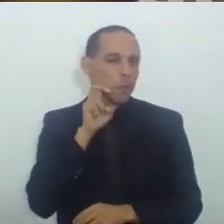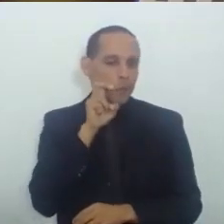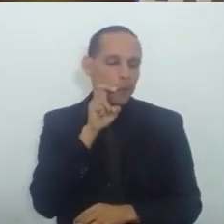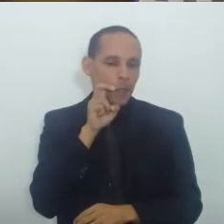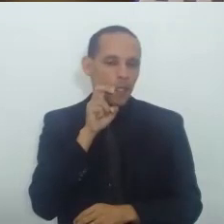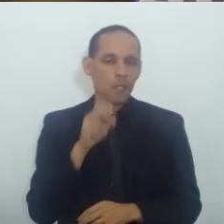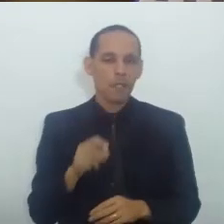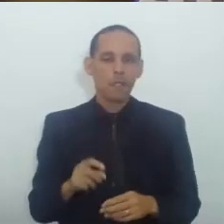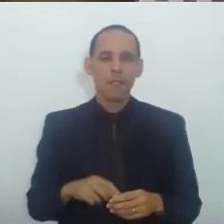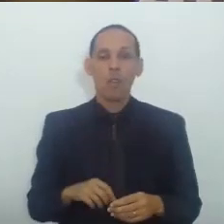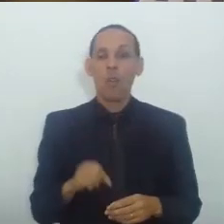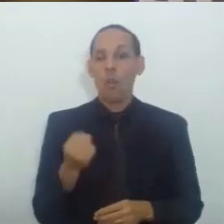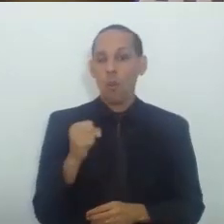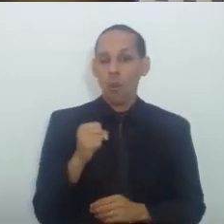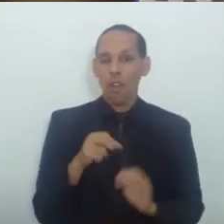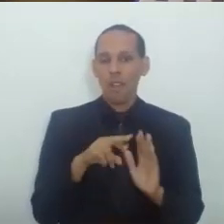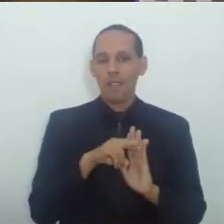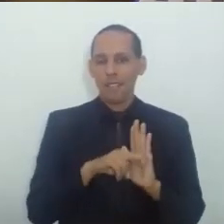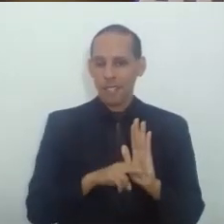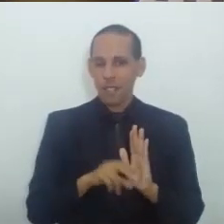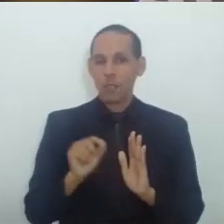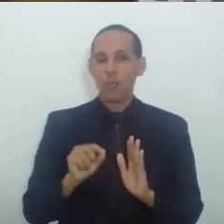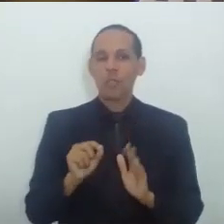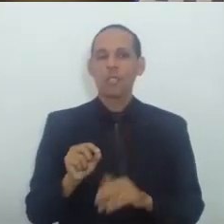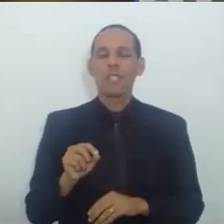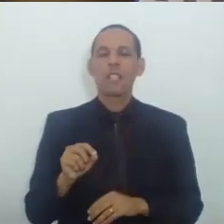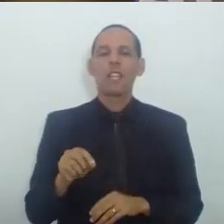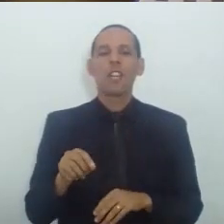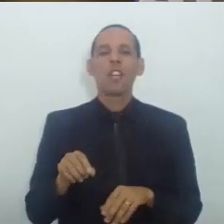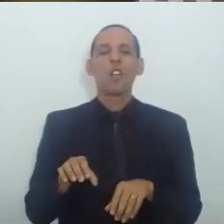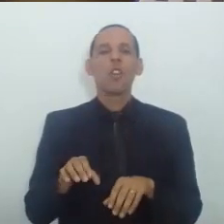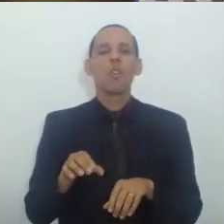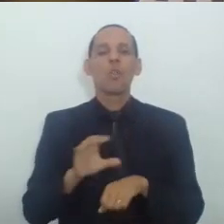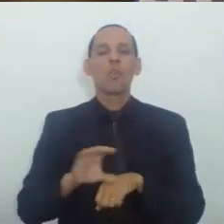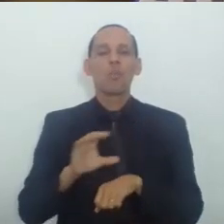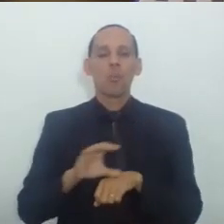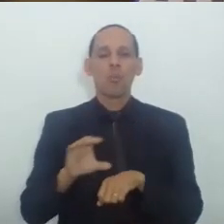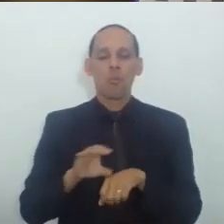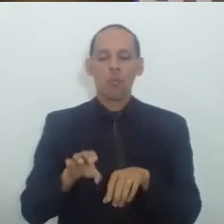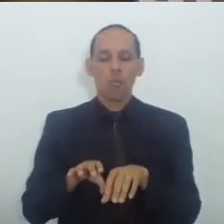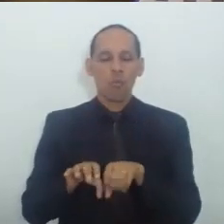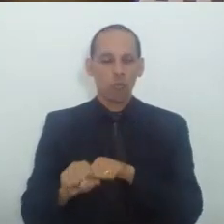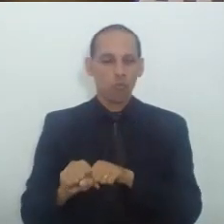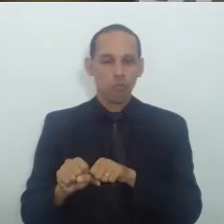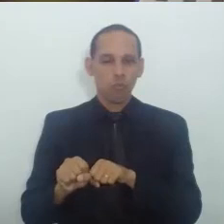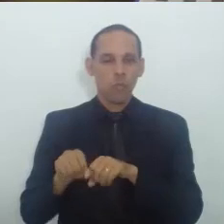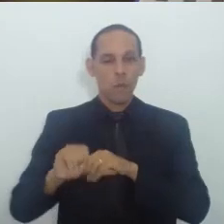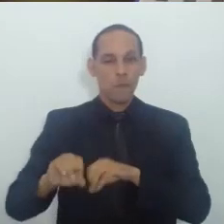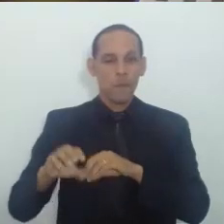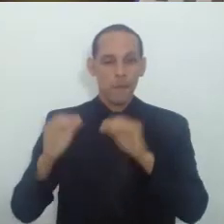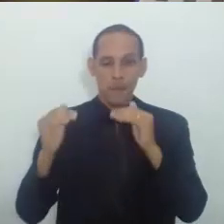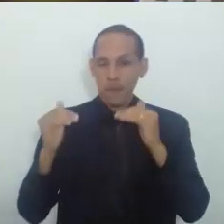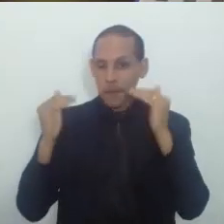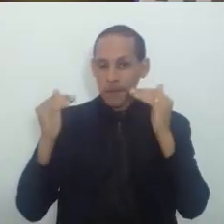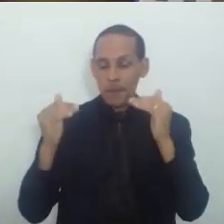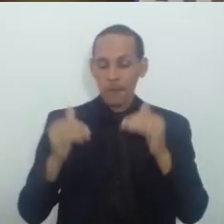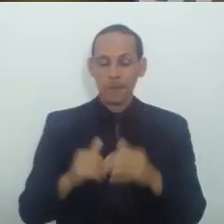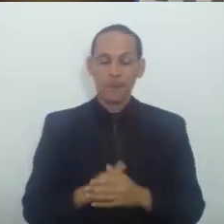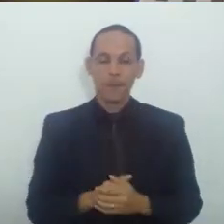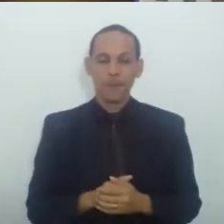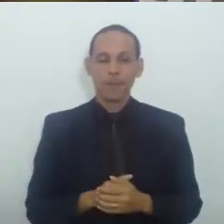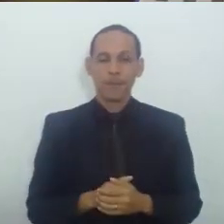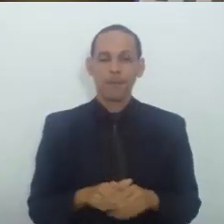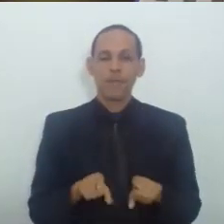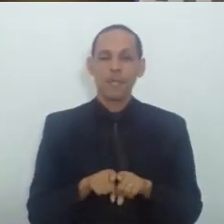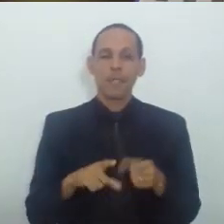Oitavo A ver concluído Com aproveitamento Do curso de graduação De nível superior E também O